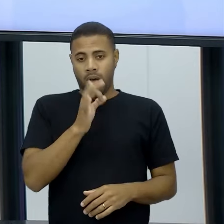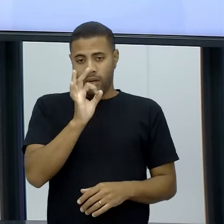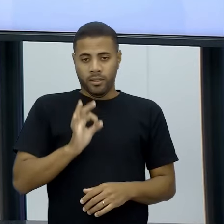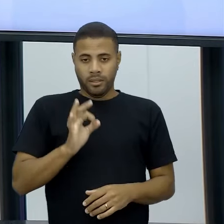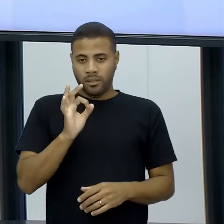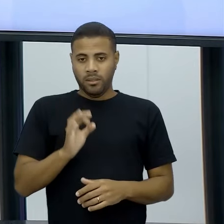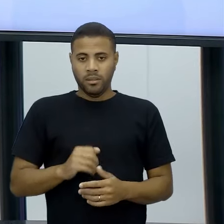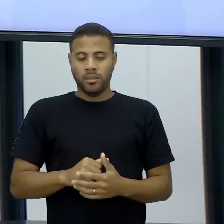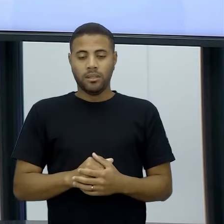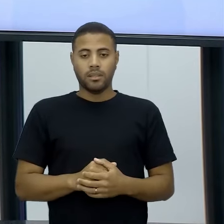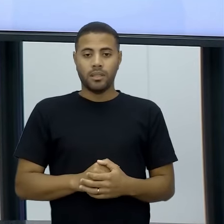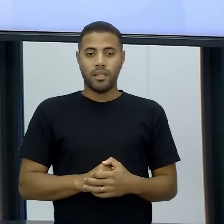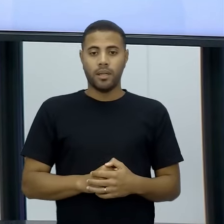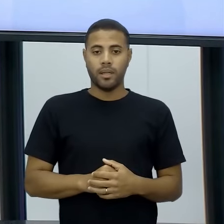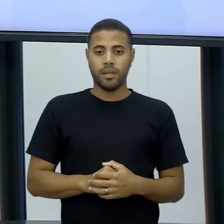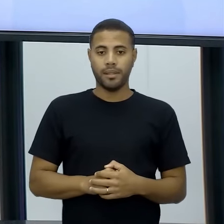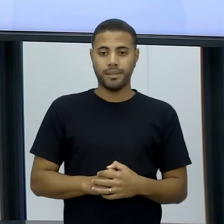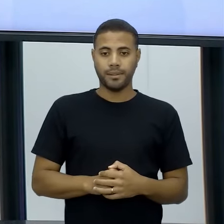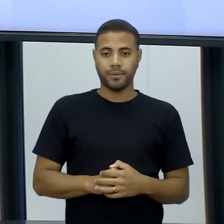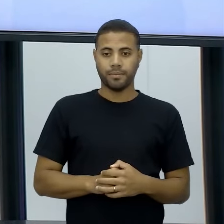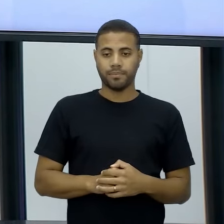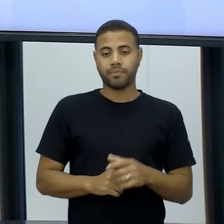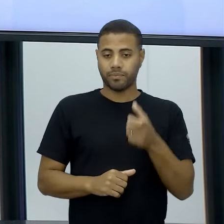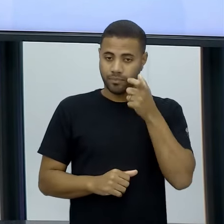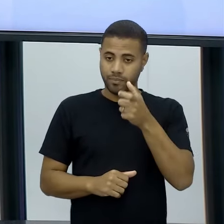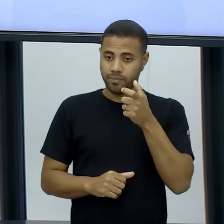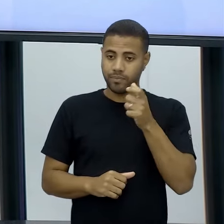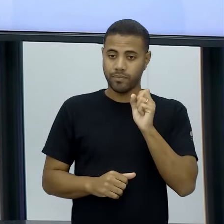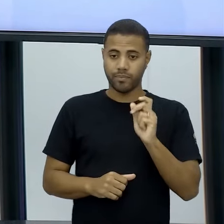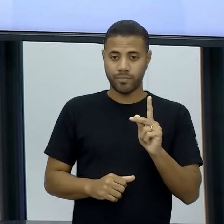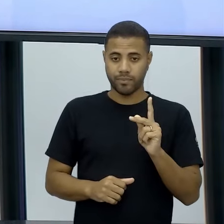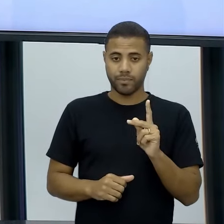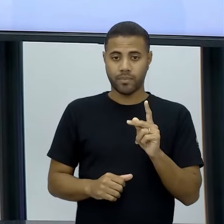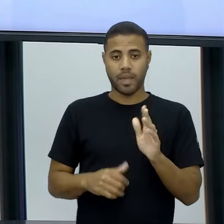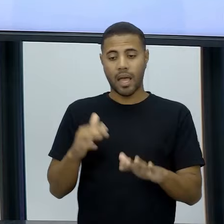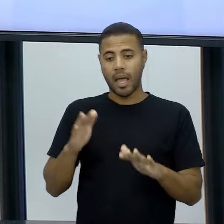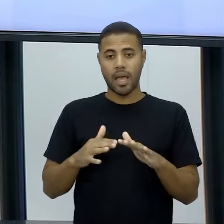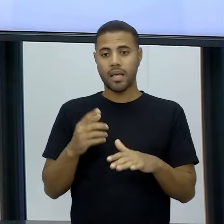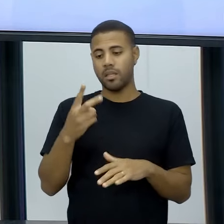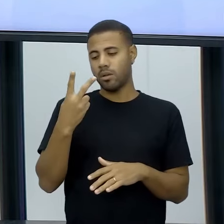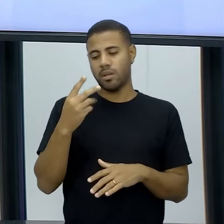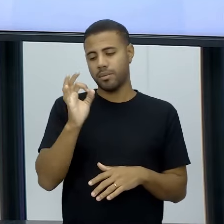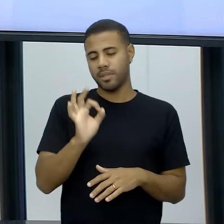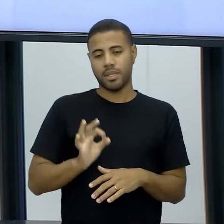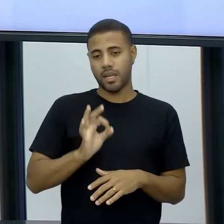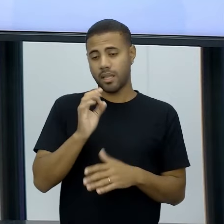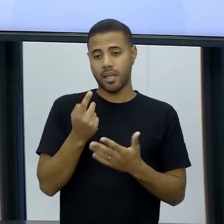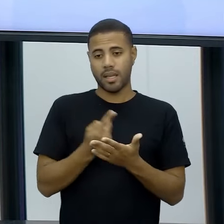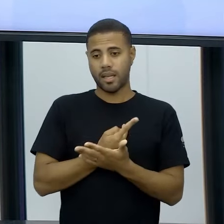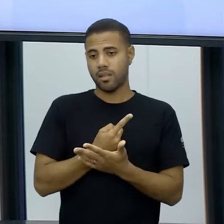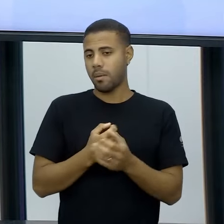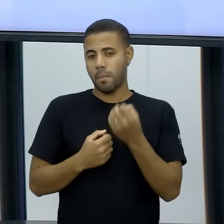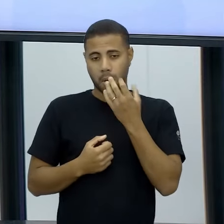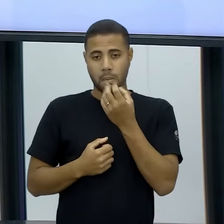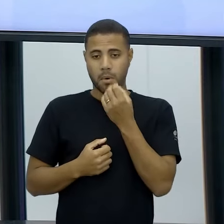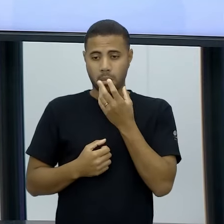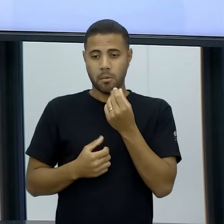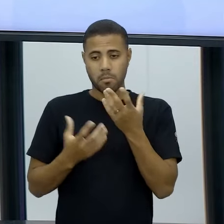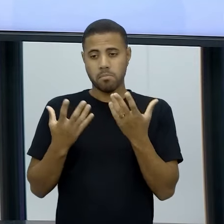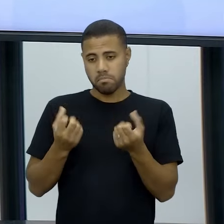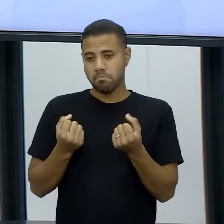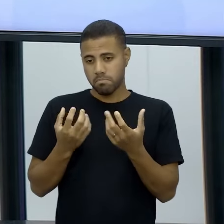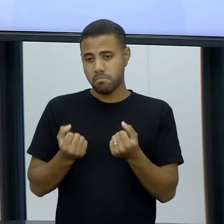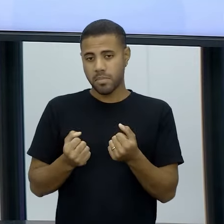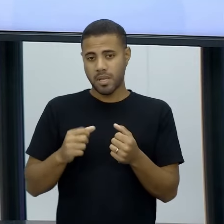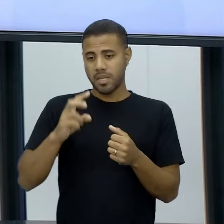dela for mais baixa, é mais interessante. Tudo bem? Ah, eu tenho uma margem de erro de 2%. Ah, é aceitável? É. Ah, eu